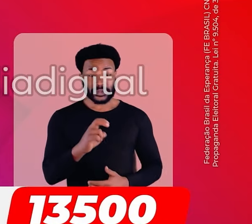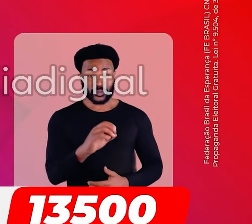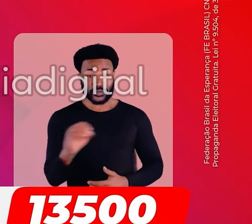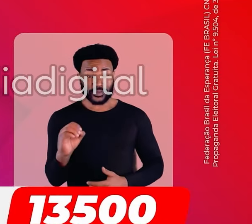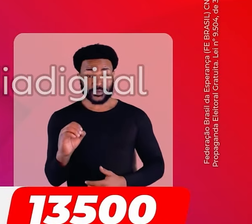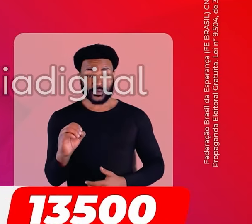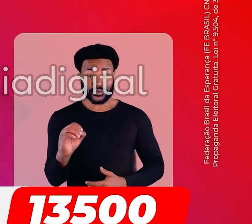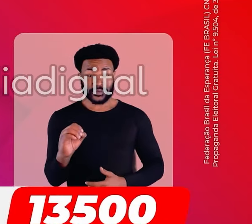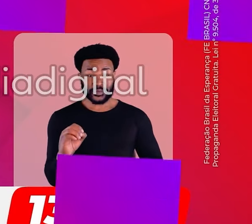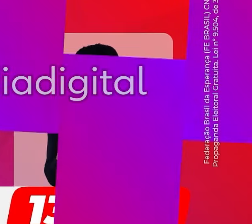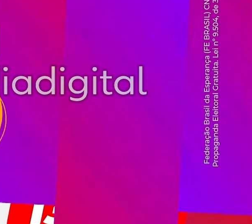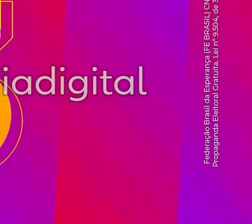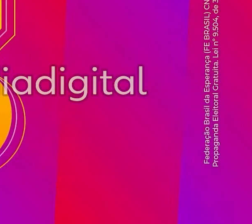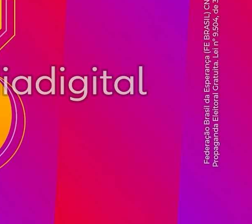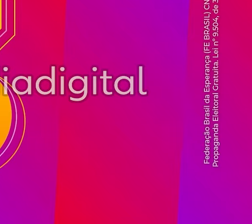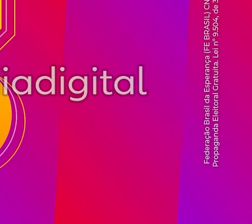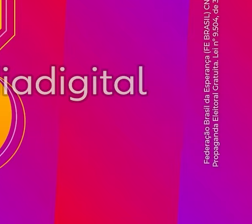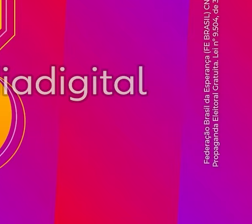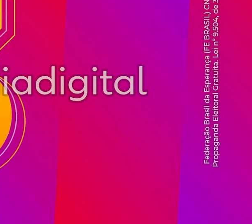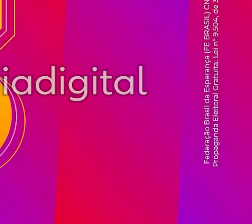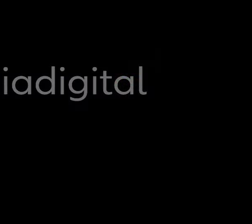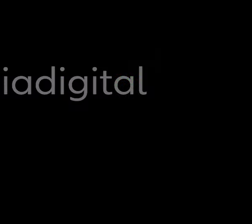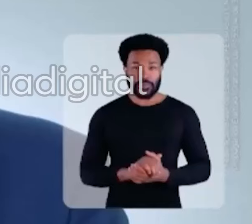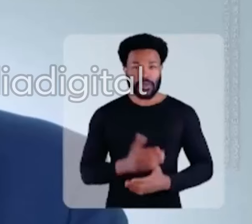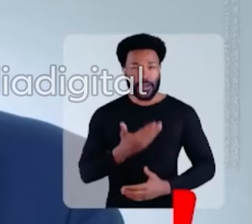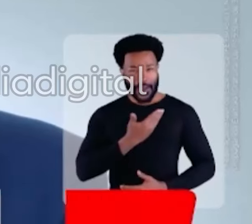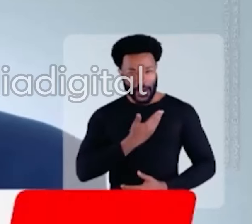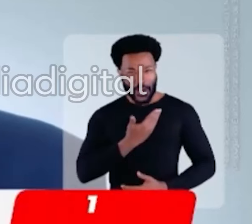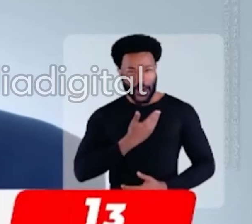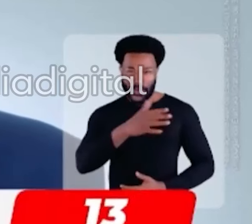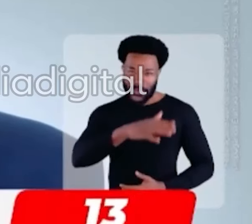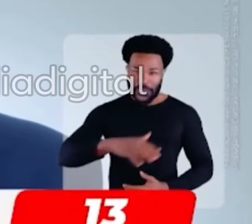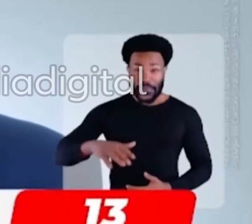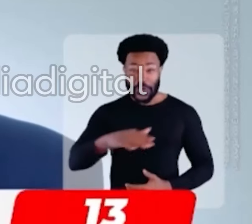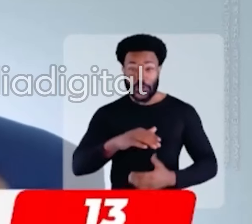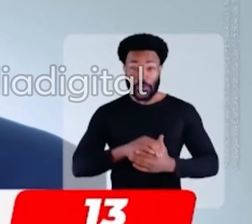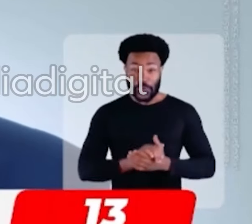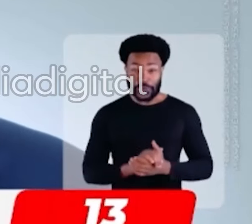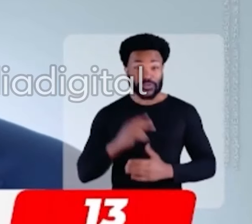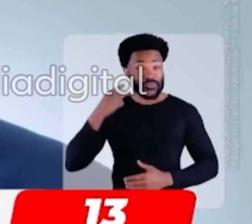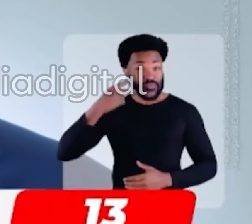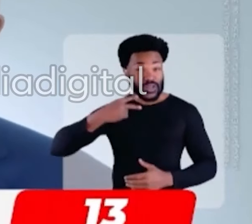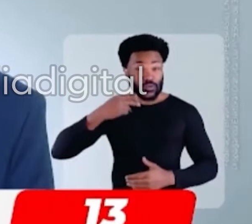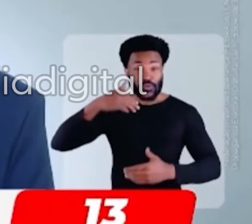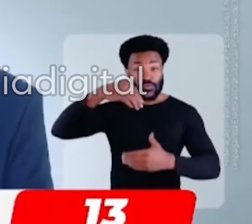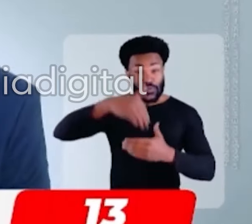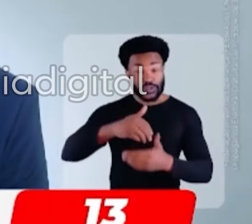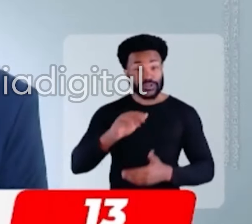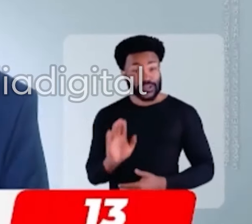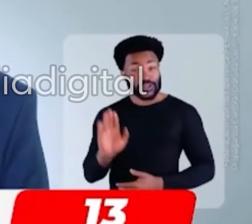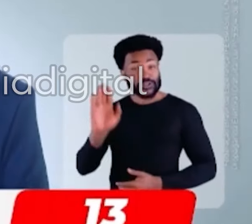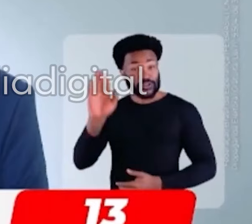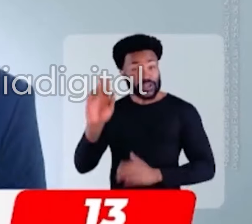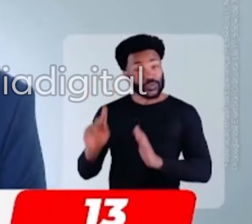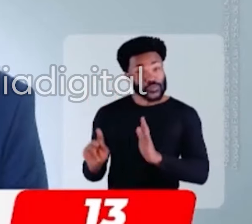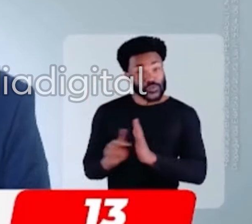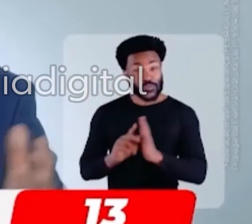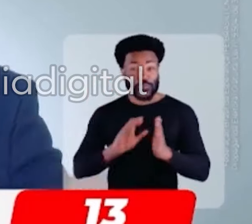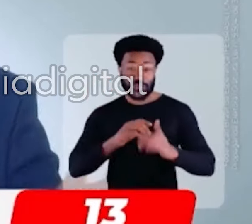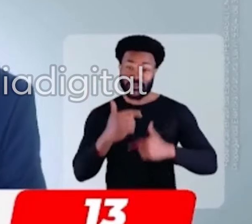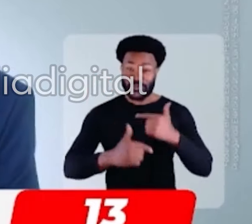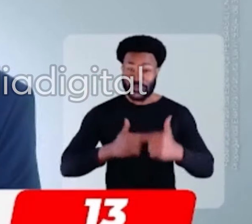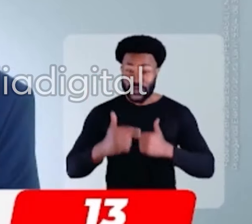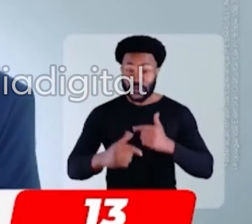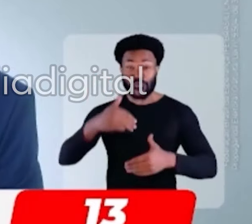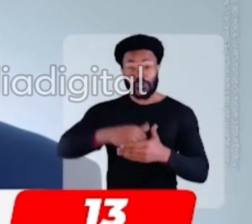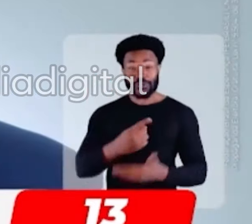Azulú, 13500. Aperte o 13! Minhas amigas e meus amigos, para vereador, vote nos candidatos e candidatas